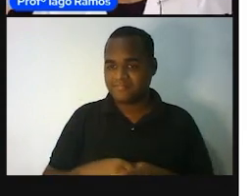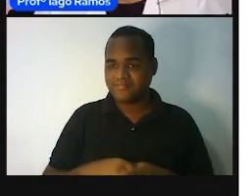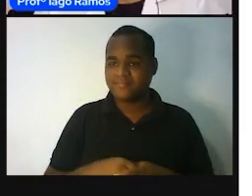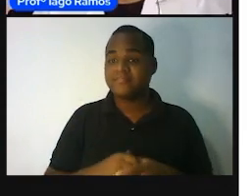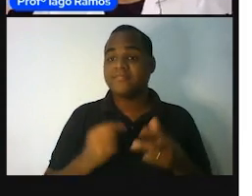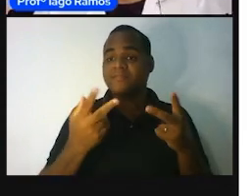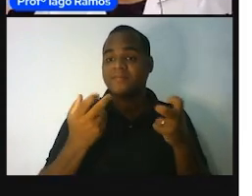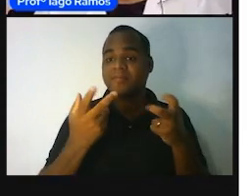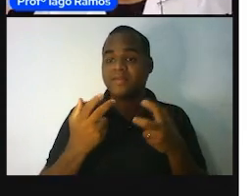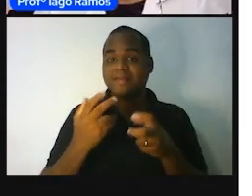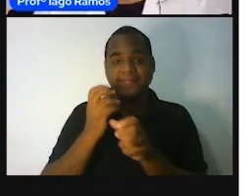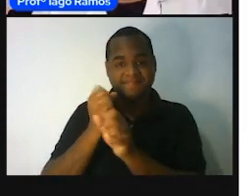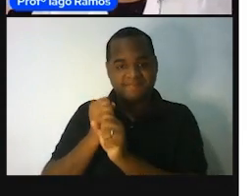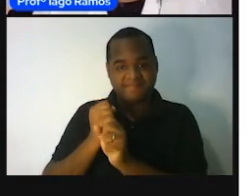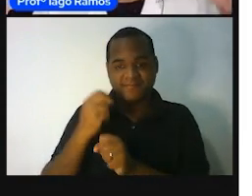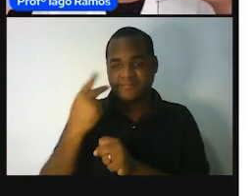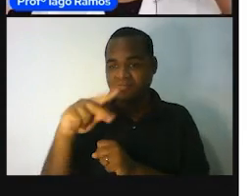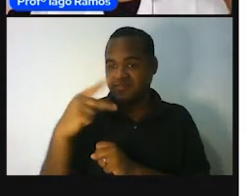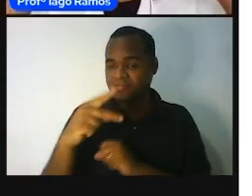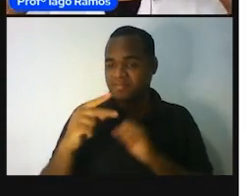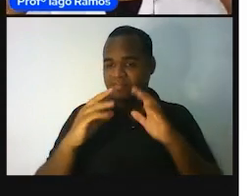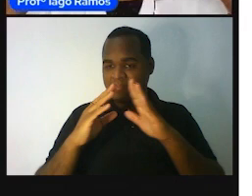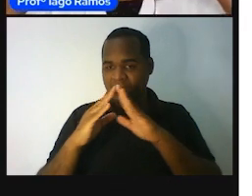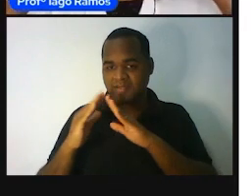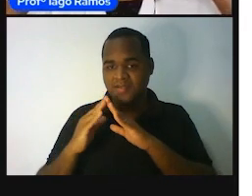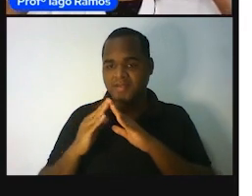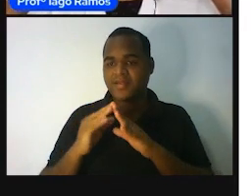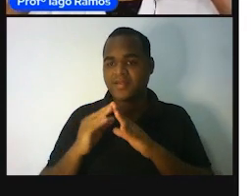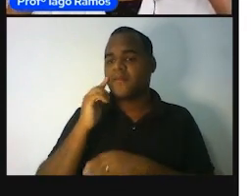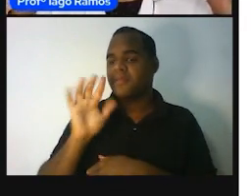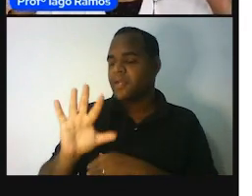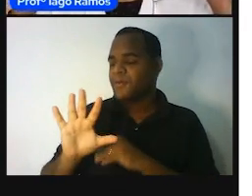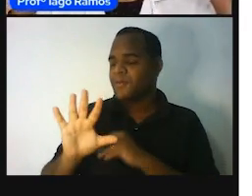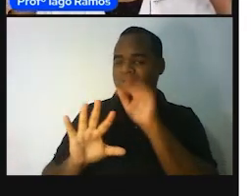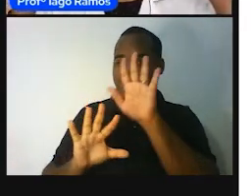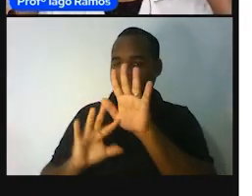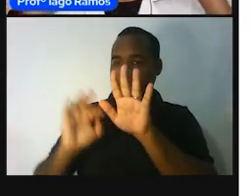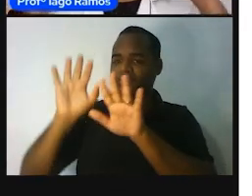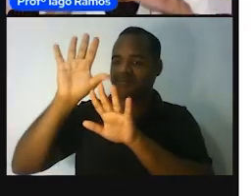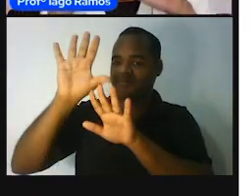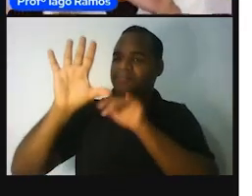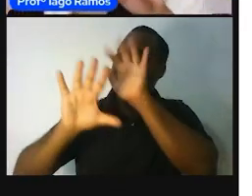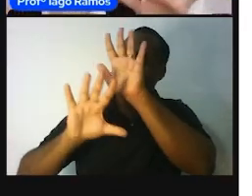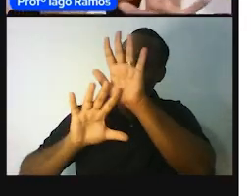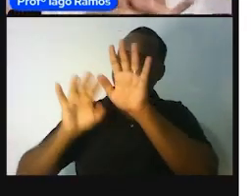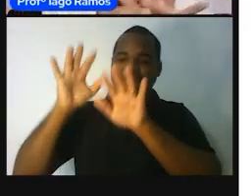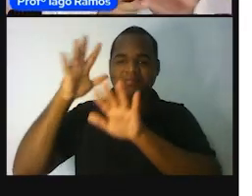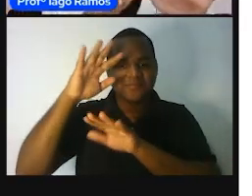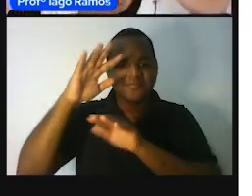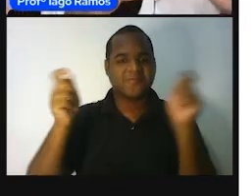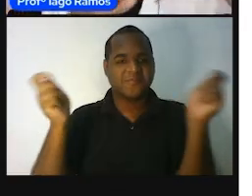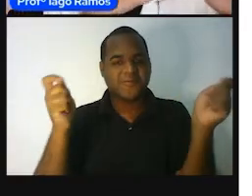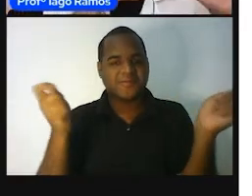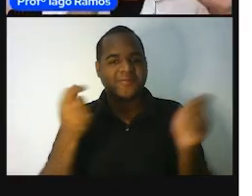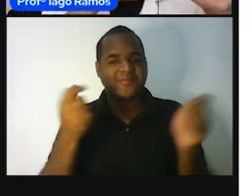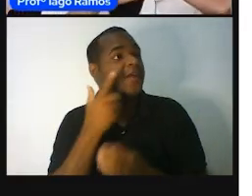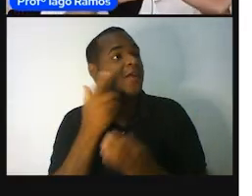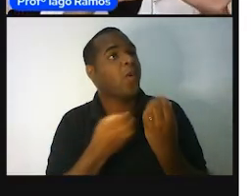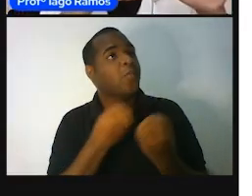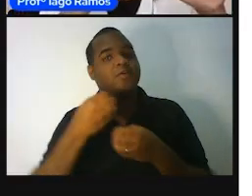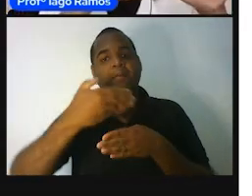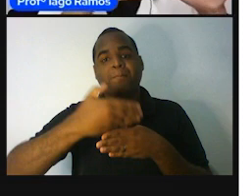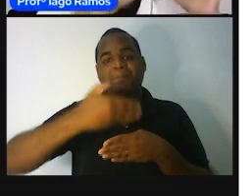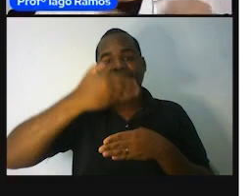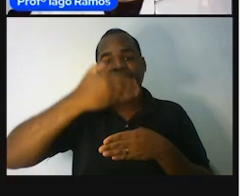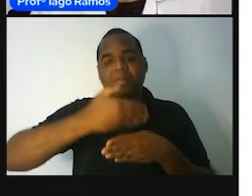medir essa parede na sua casa como uma palavra da sua mão. O outro chamado Paulo, né? Medir o comprimimento dela.